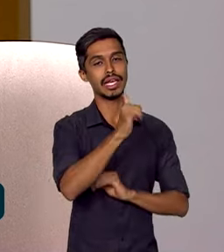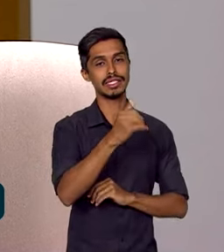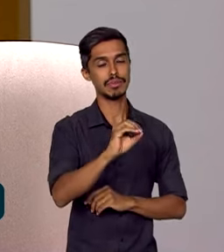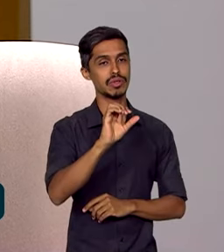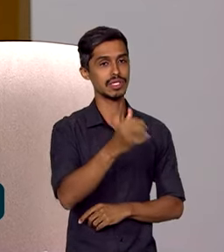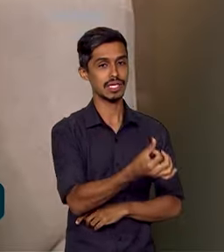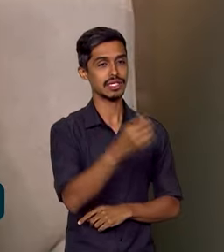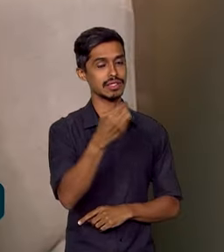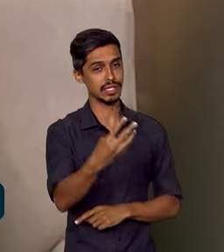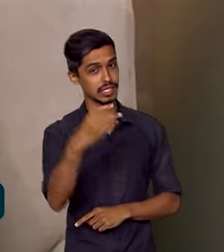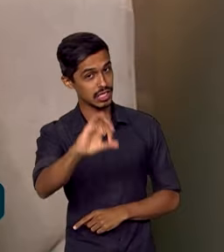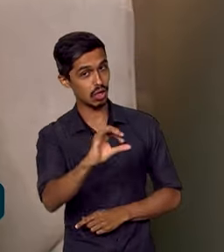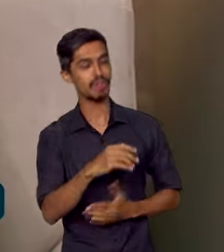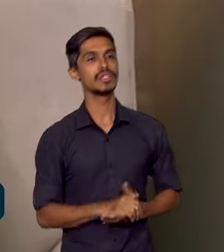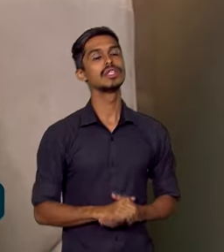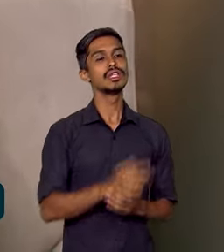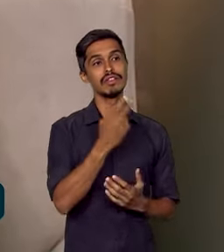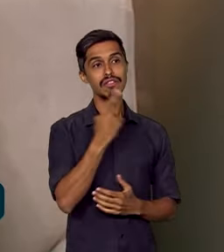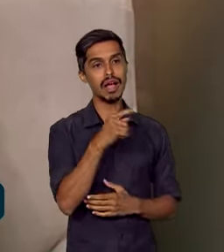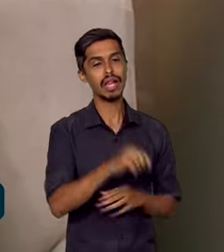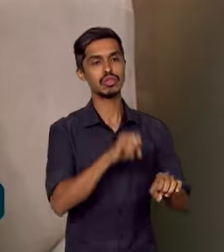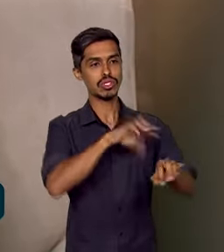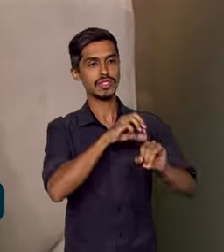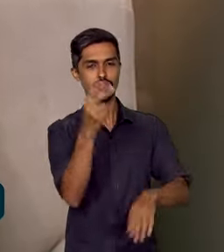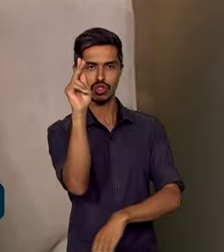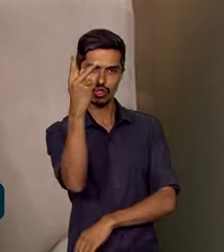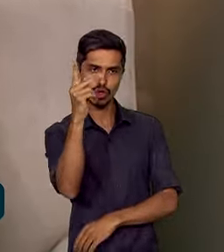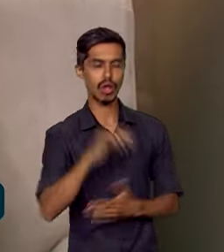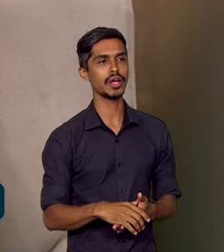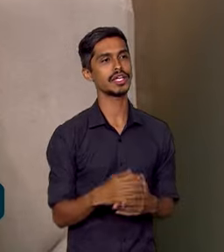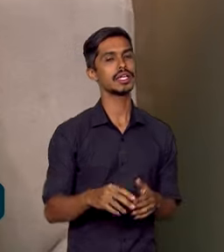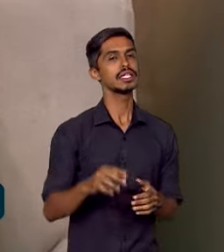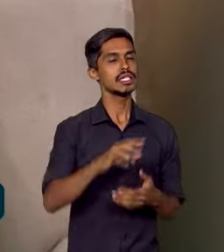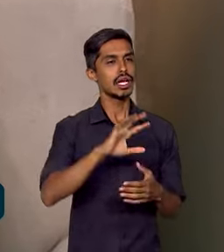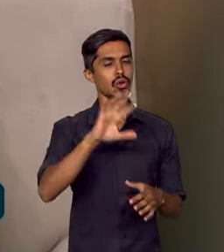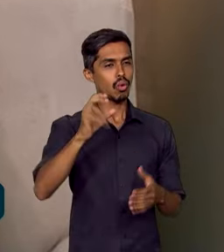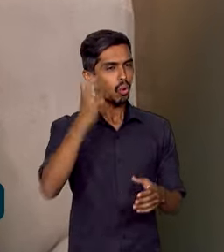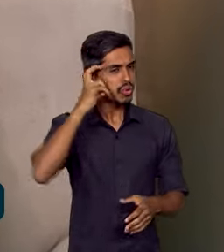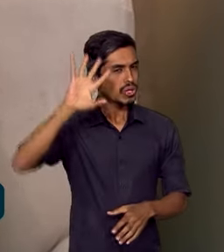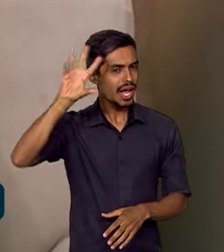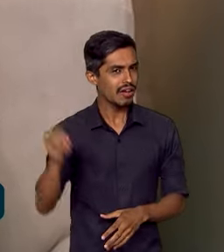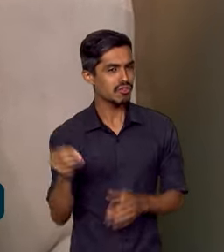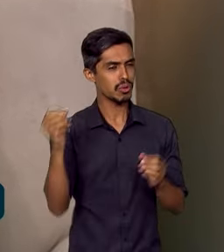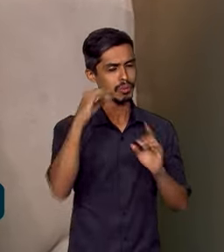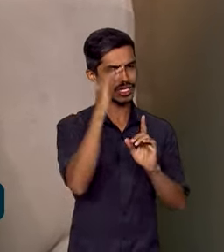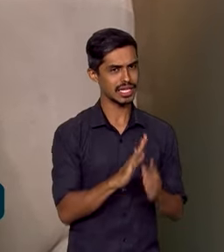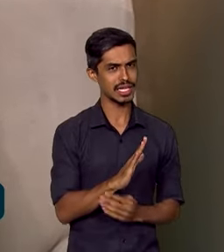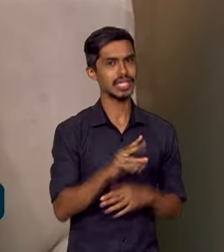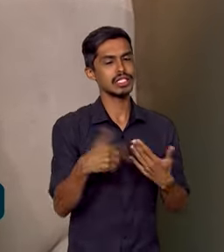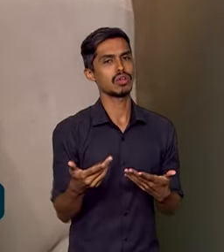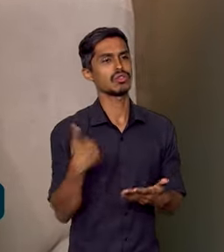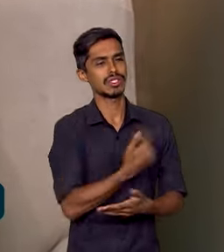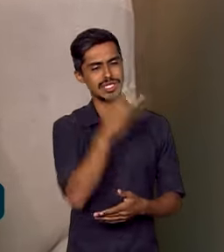que fala do ensino de história, de cultura afro-brasileira, e a gente sabe das dificuldades de implementação